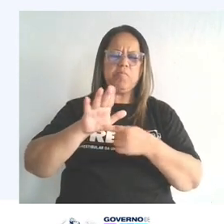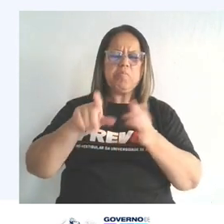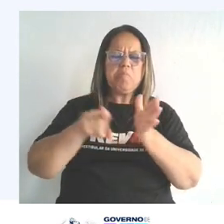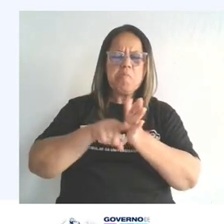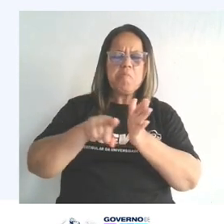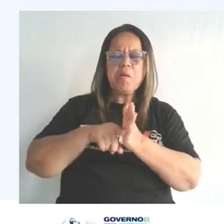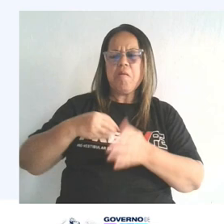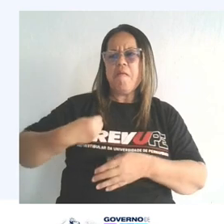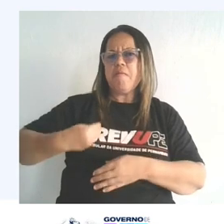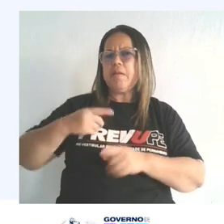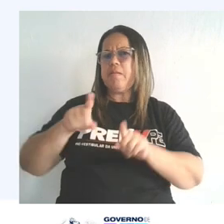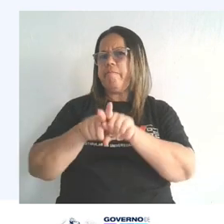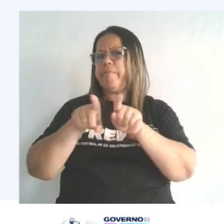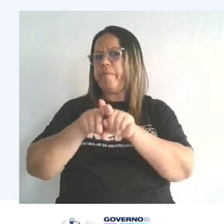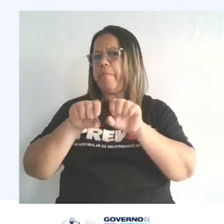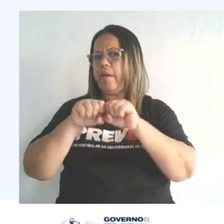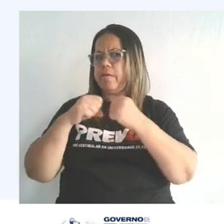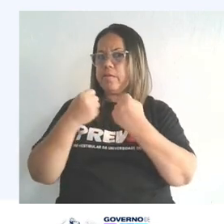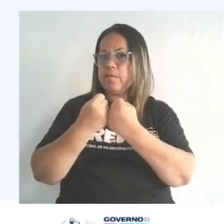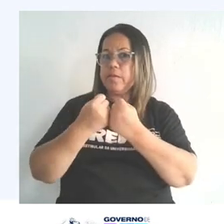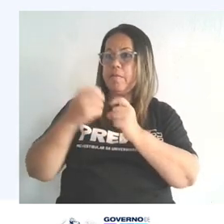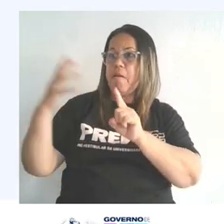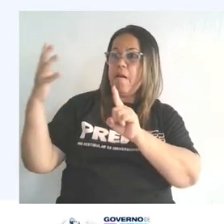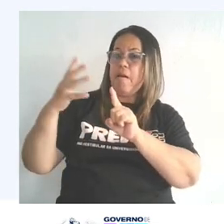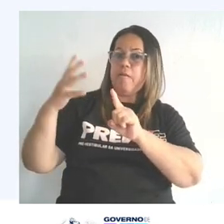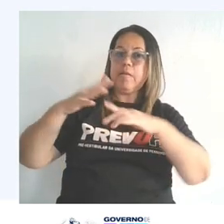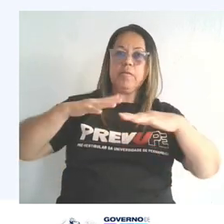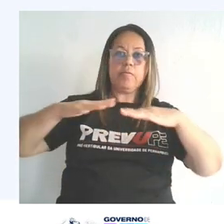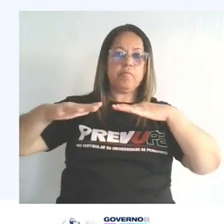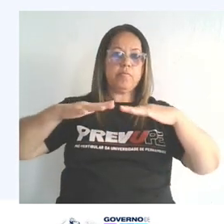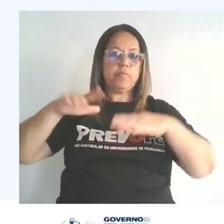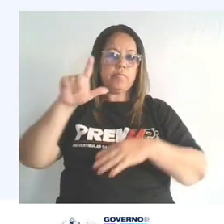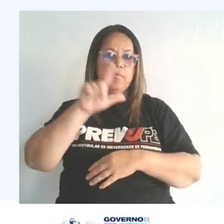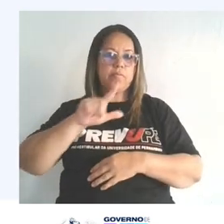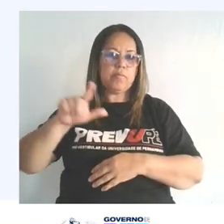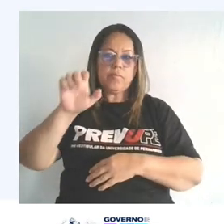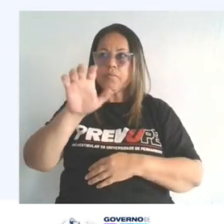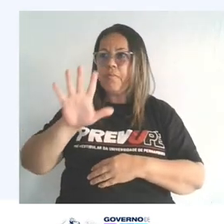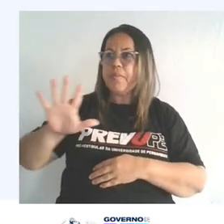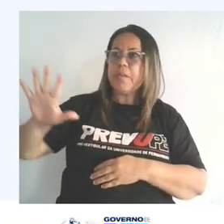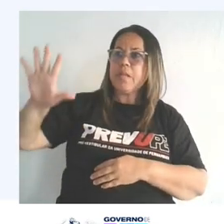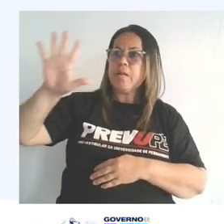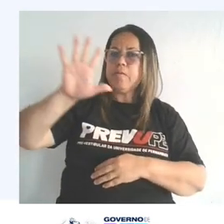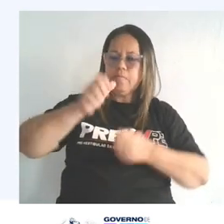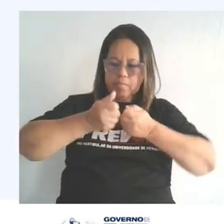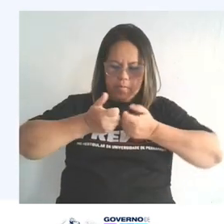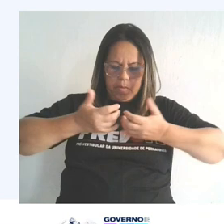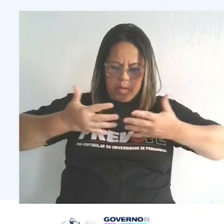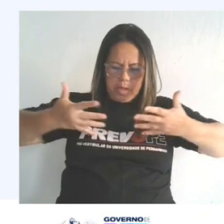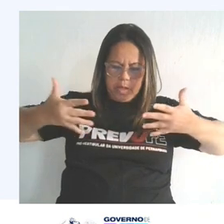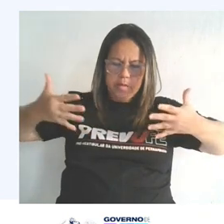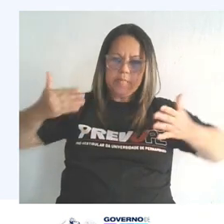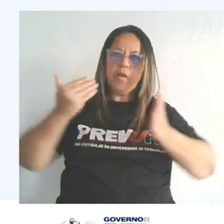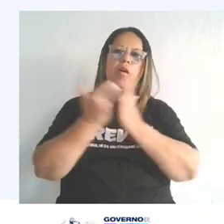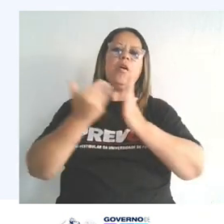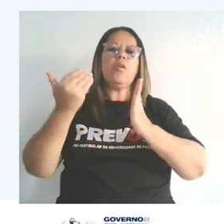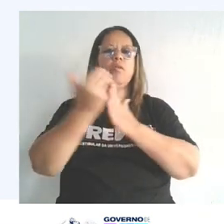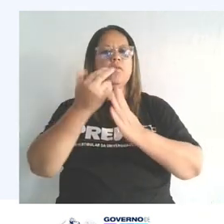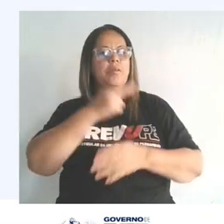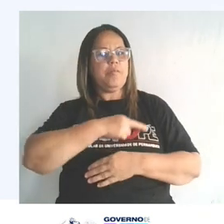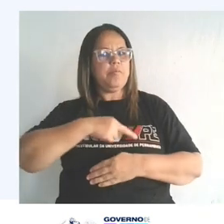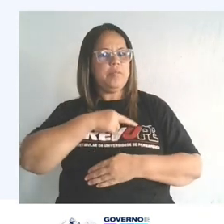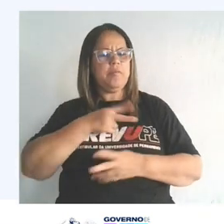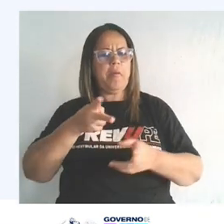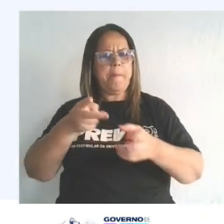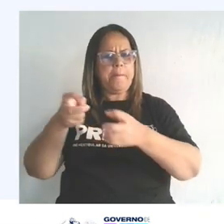vida e à sociedade. A influência de movimentos literários europeus, como o baironismo e o ultra-romantismo, foi notável nessa fase.